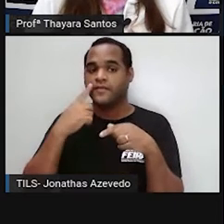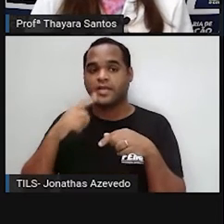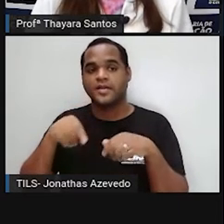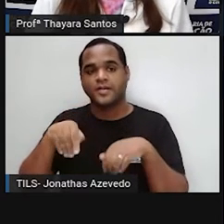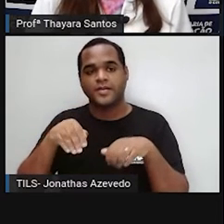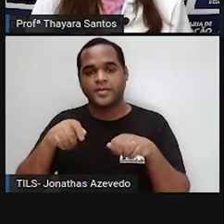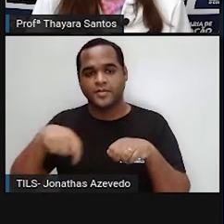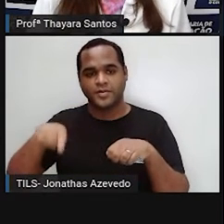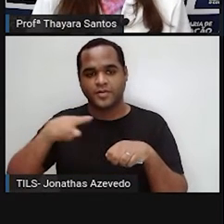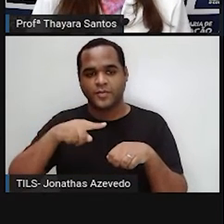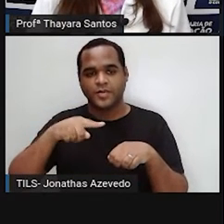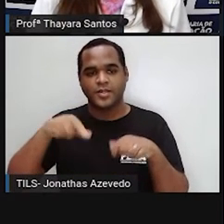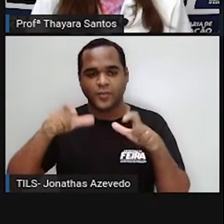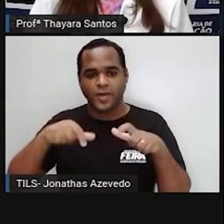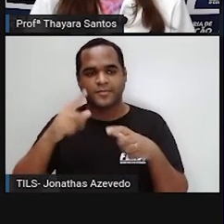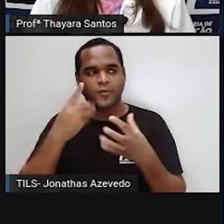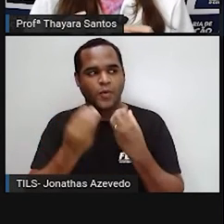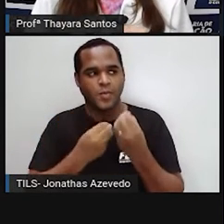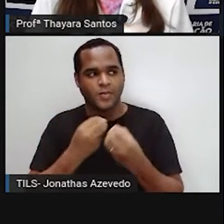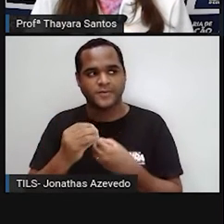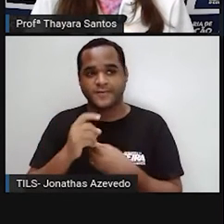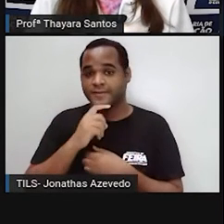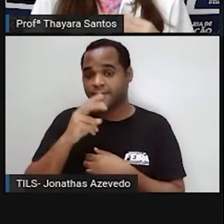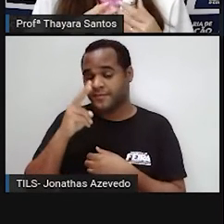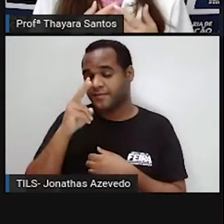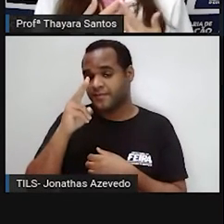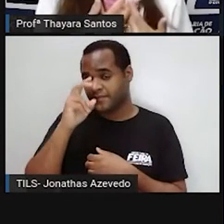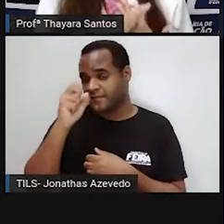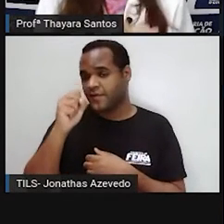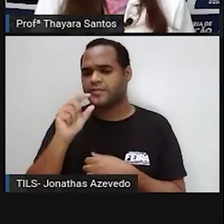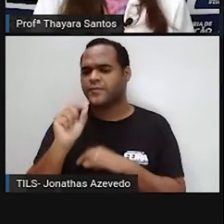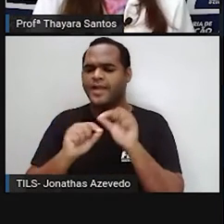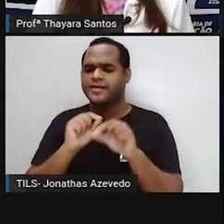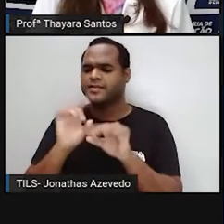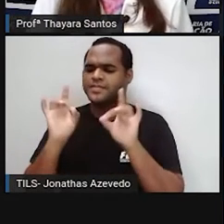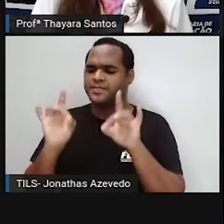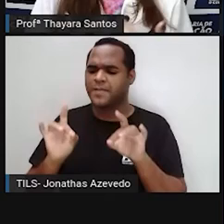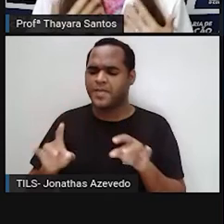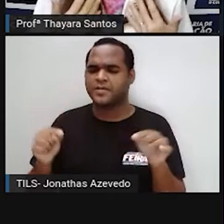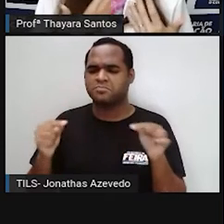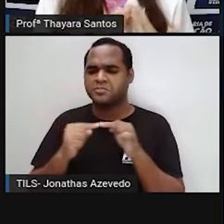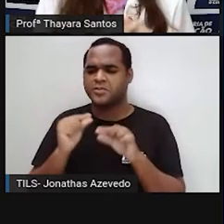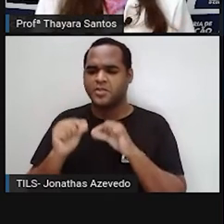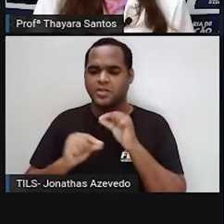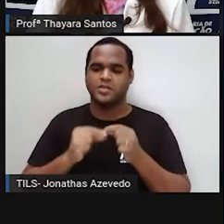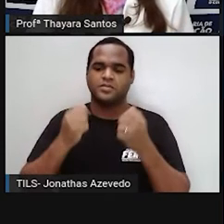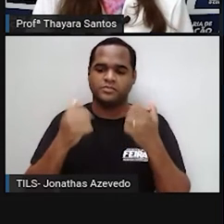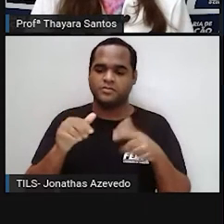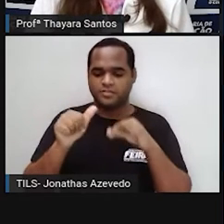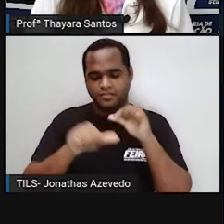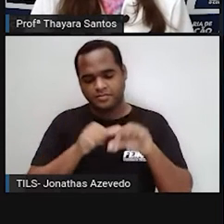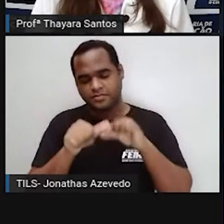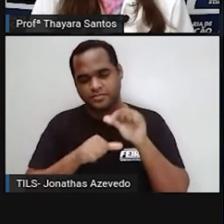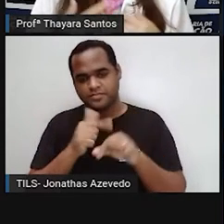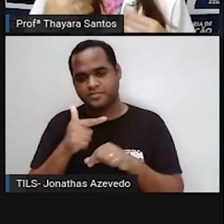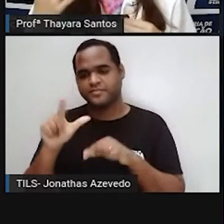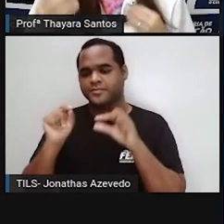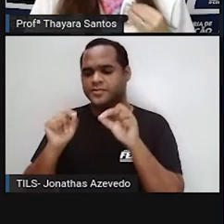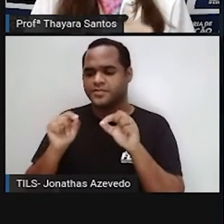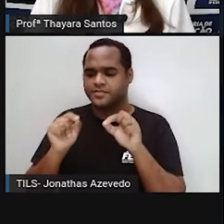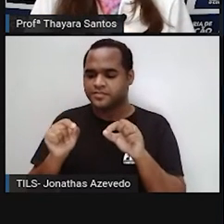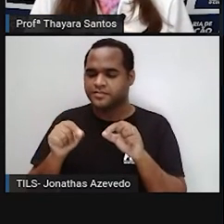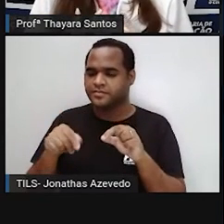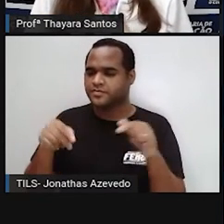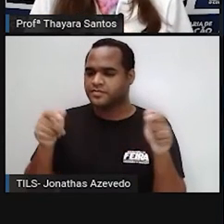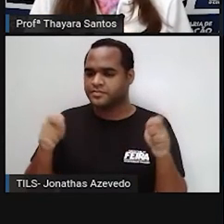um pouquinho sobre a experiência dela lá, o que é que a Antártica tem de tão especial com relação a essas mudanças climáticas e como